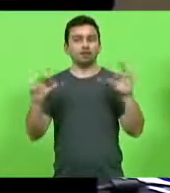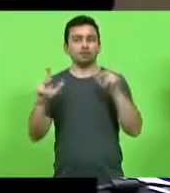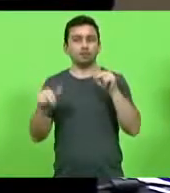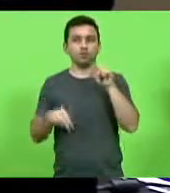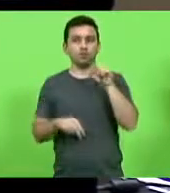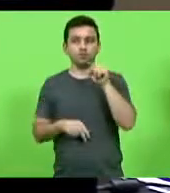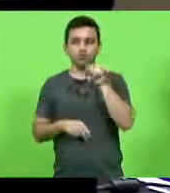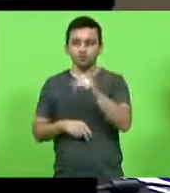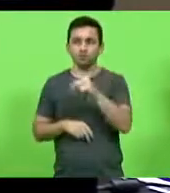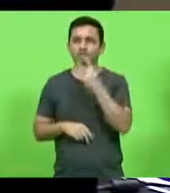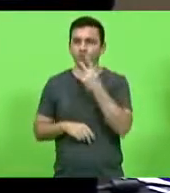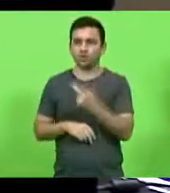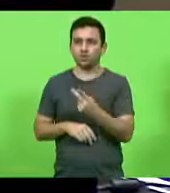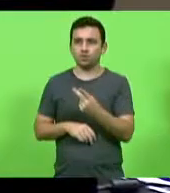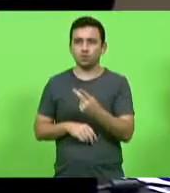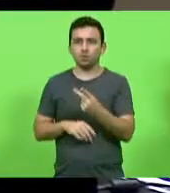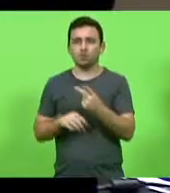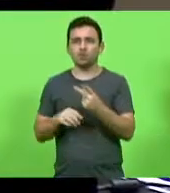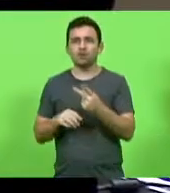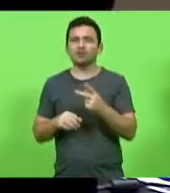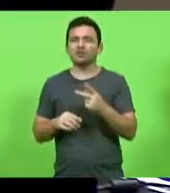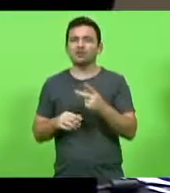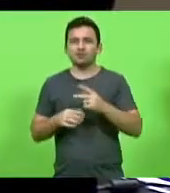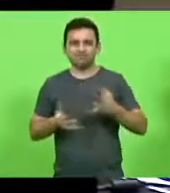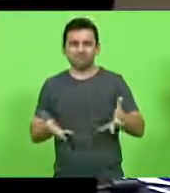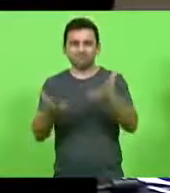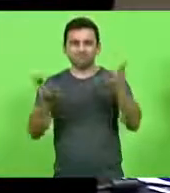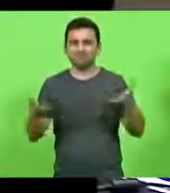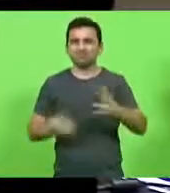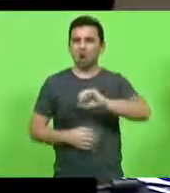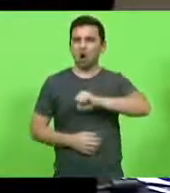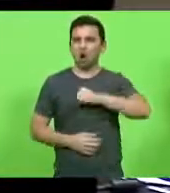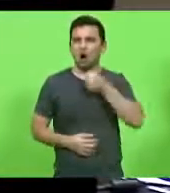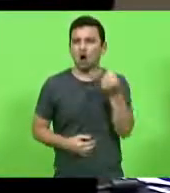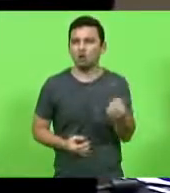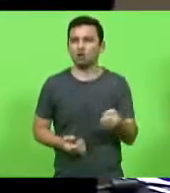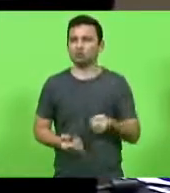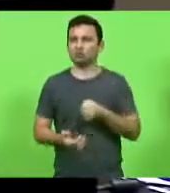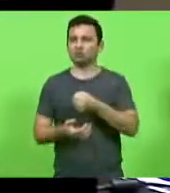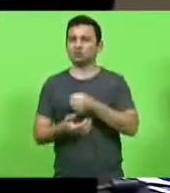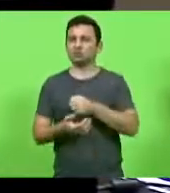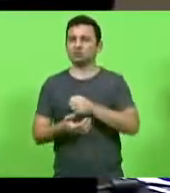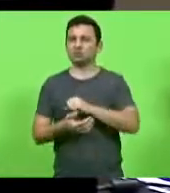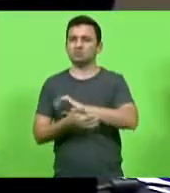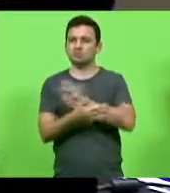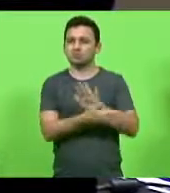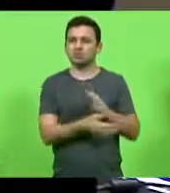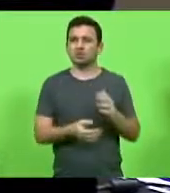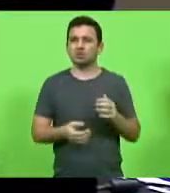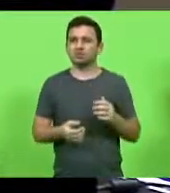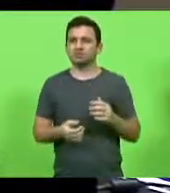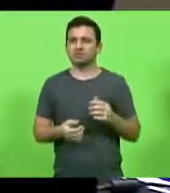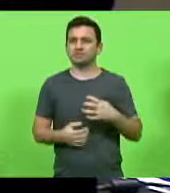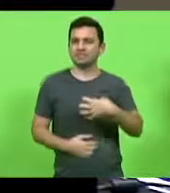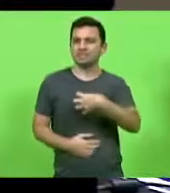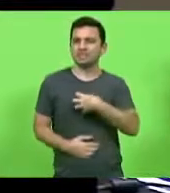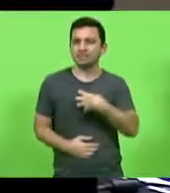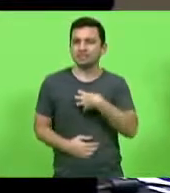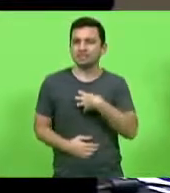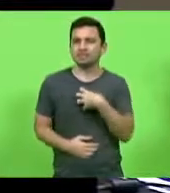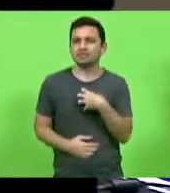aquelas que vossa excelência acabou de passar aí, que incentivam o ódio, que incentivam posturas